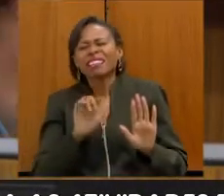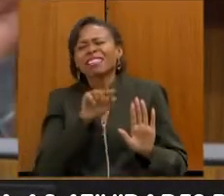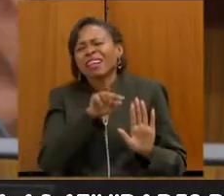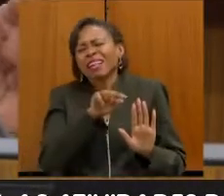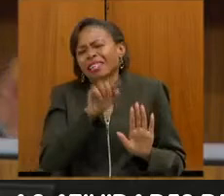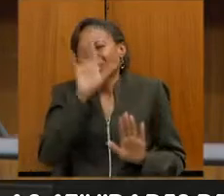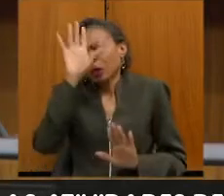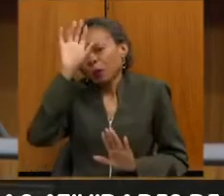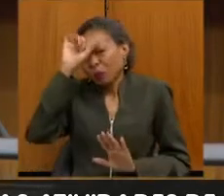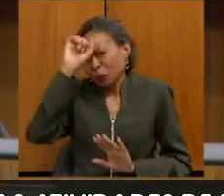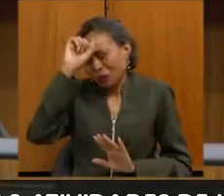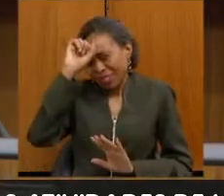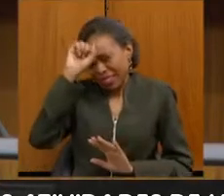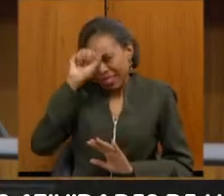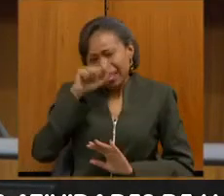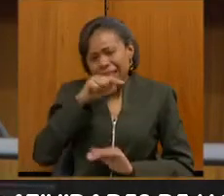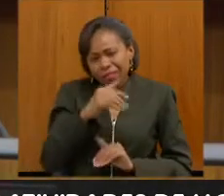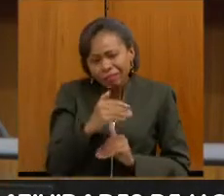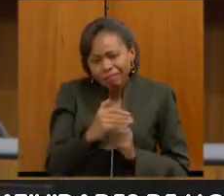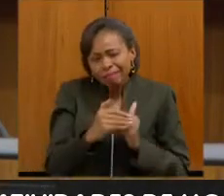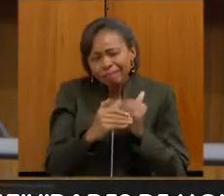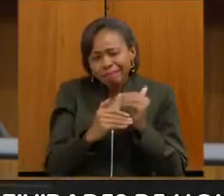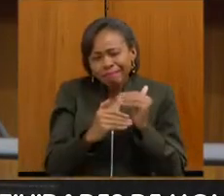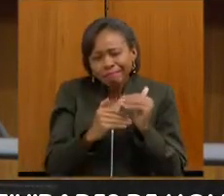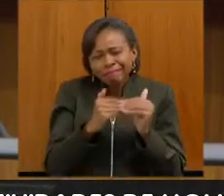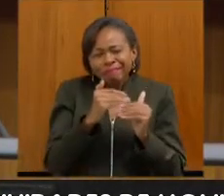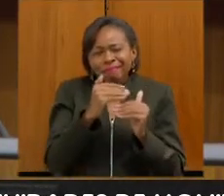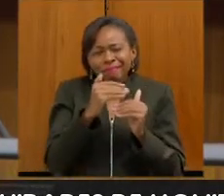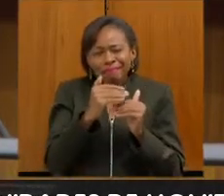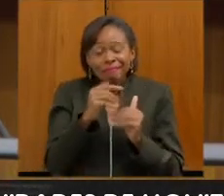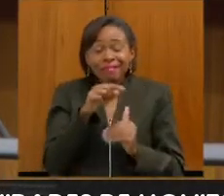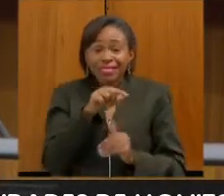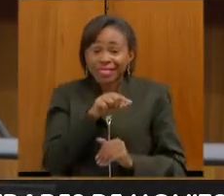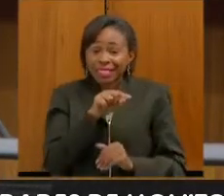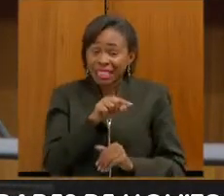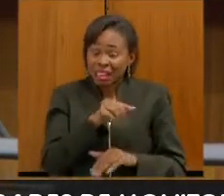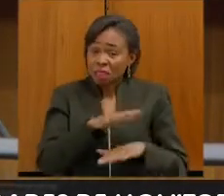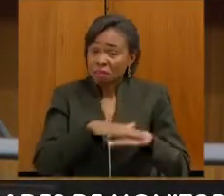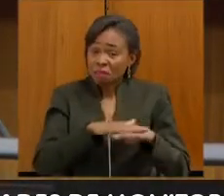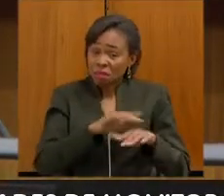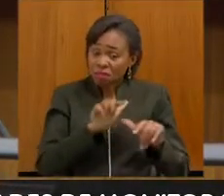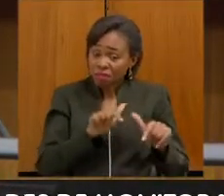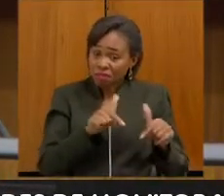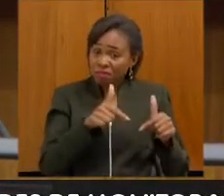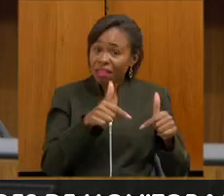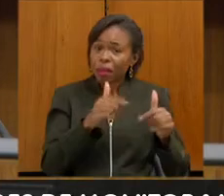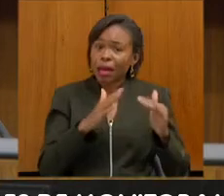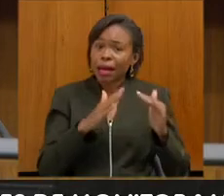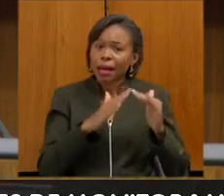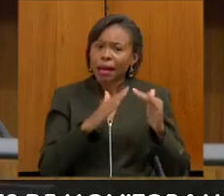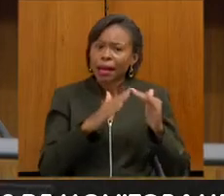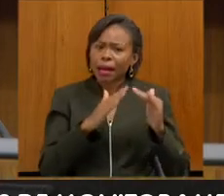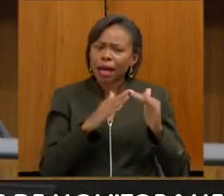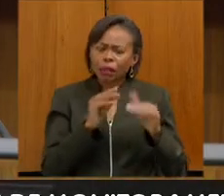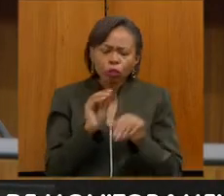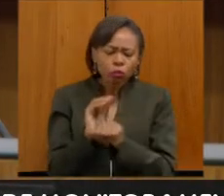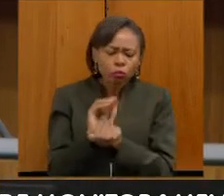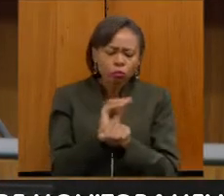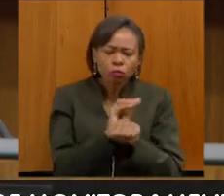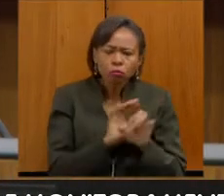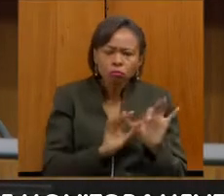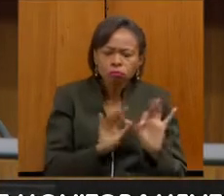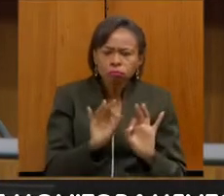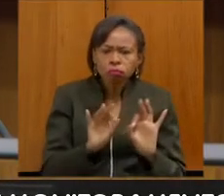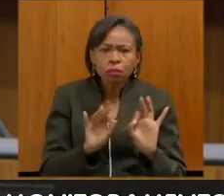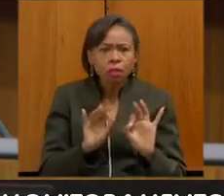é aí que ela está iniciando. Ela tem uma grande iniciativa para cuidar da casa e faz aquilo com muita